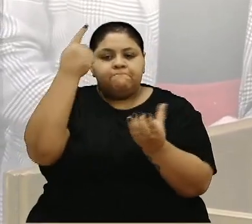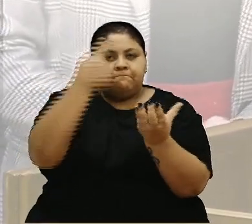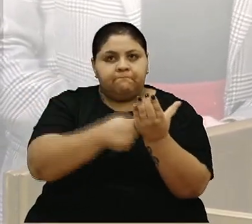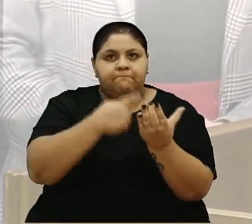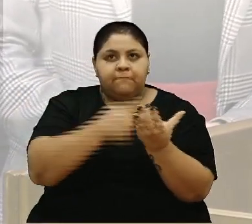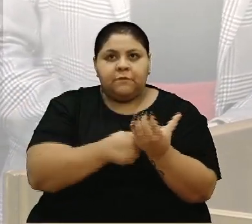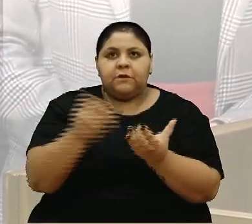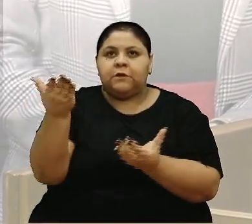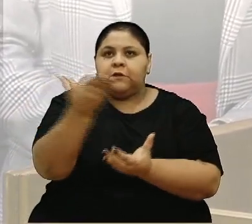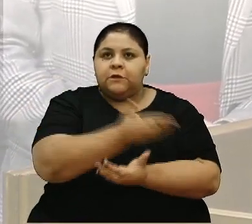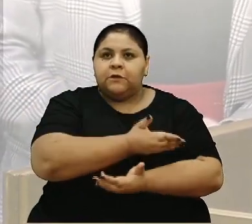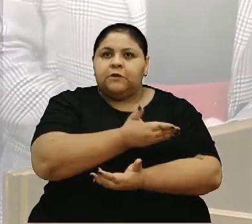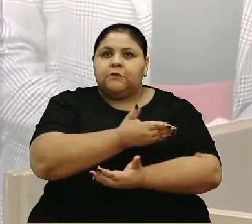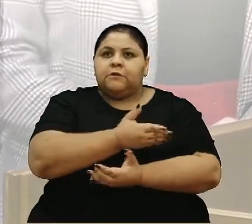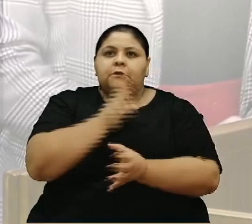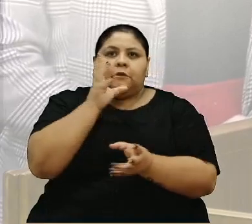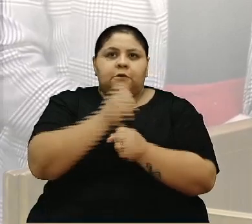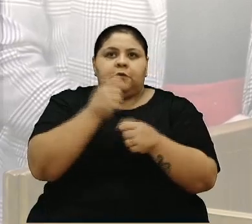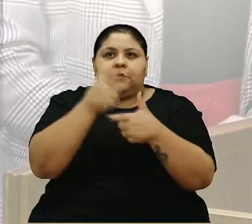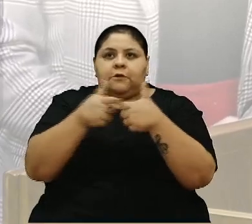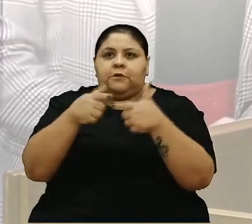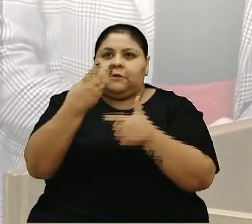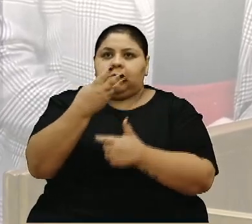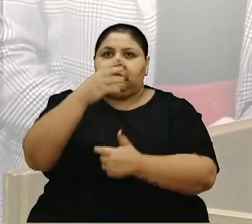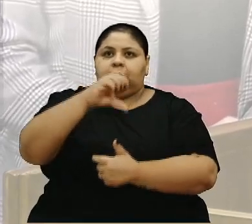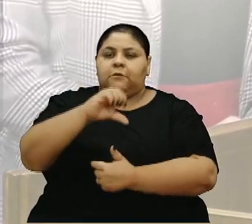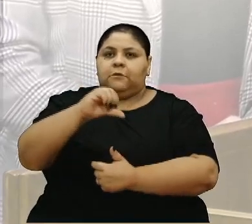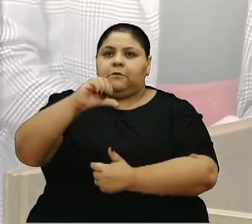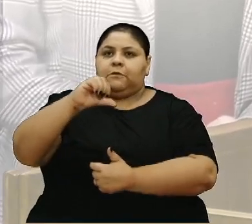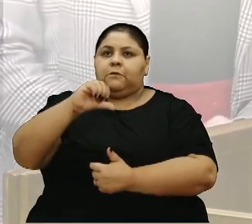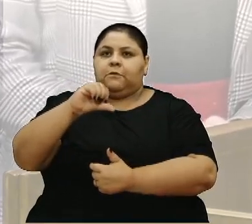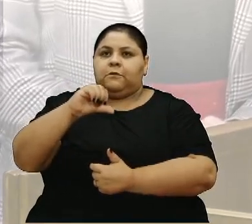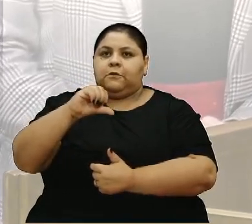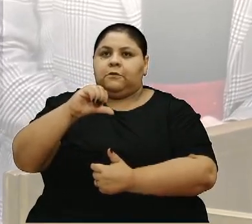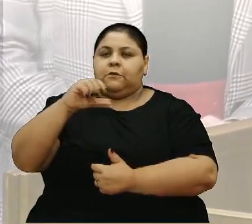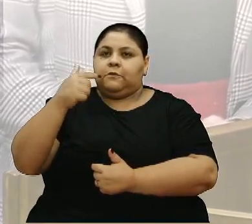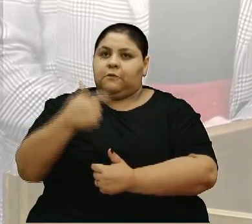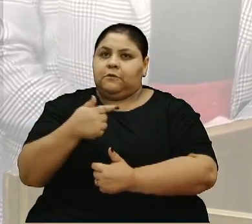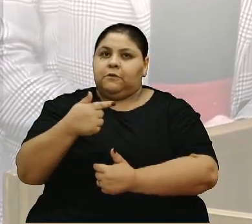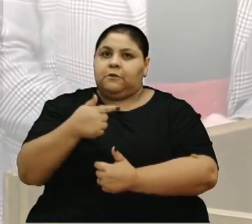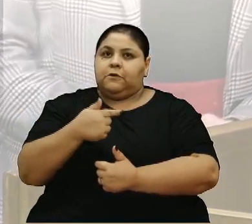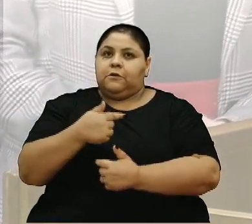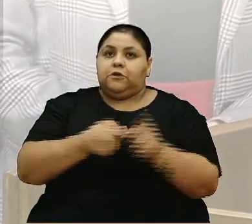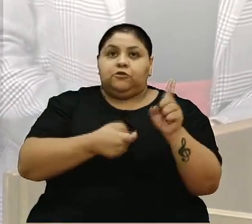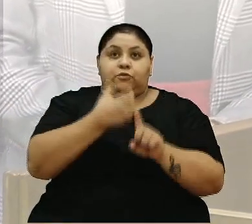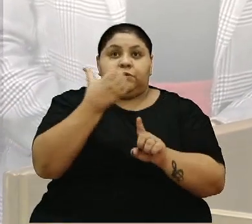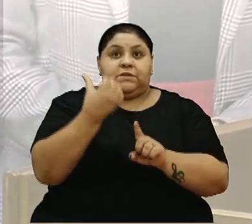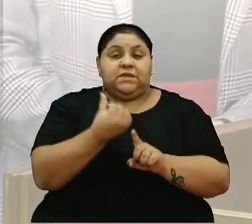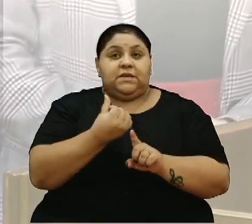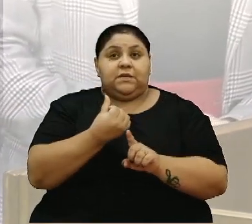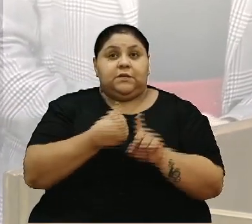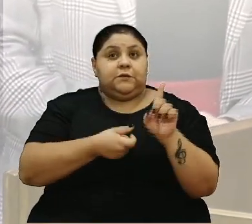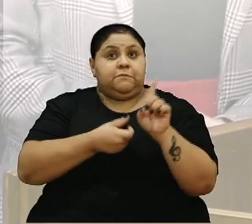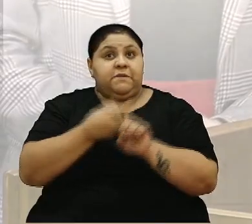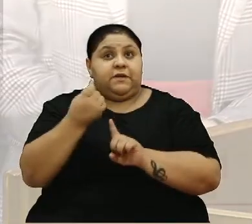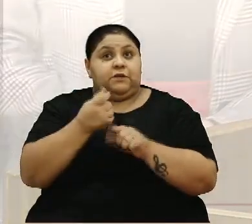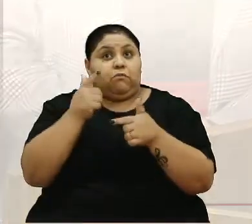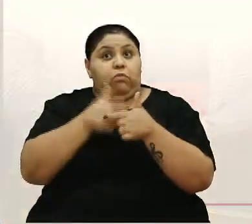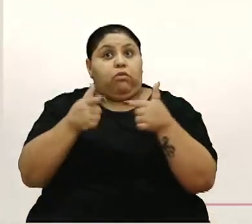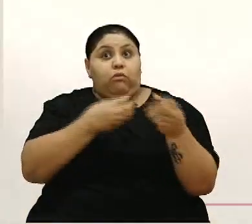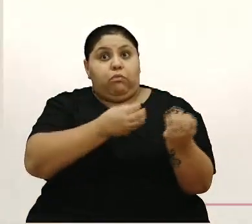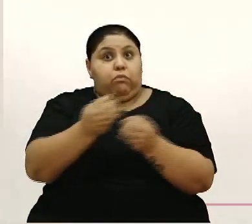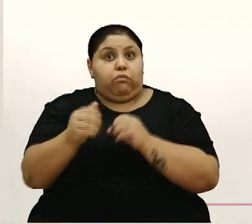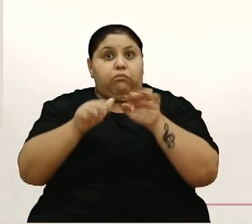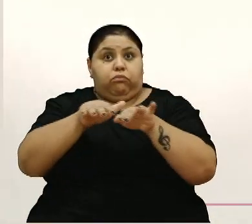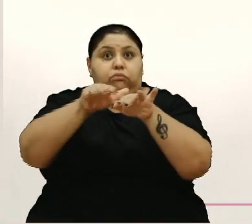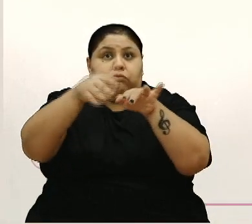Se vocês pegarem essa conta e dividirem os 397 por seis meses, dá muita quilometragem aí. 16 eventos de divulgação da festa